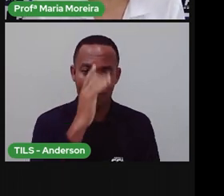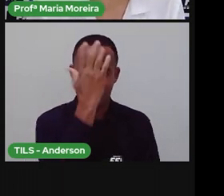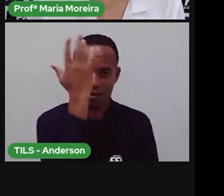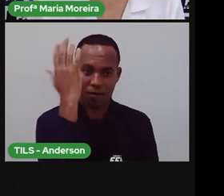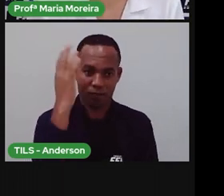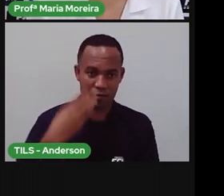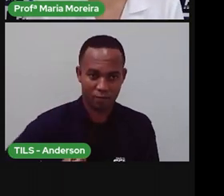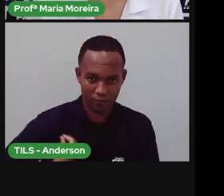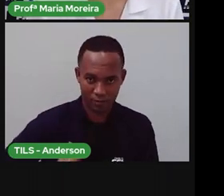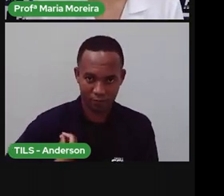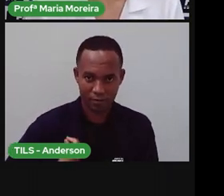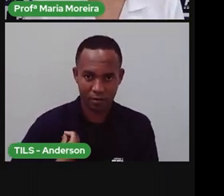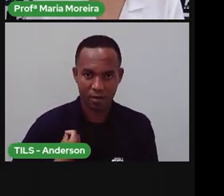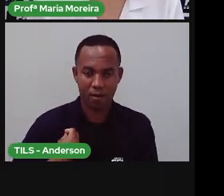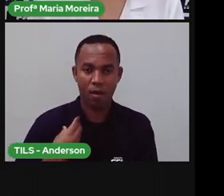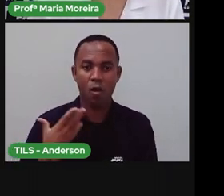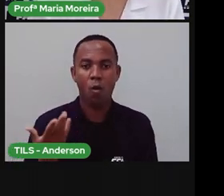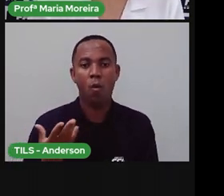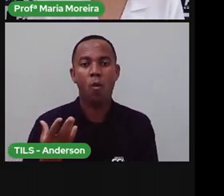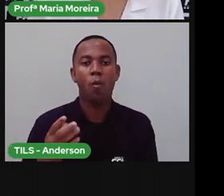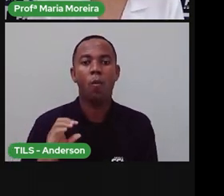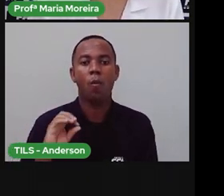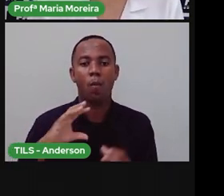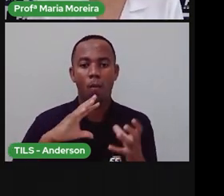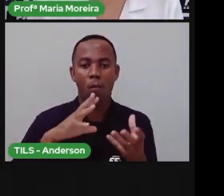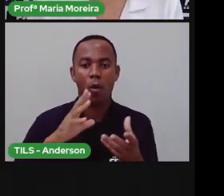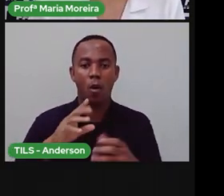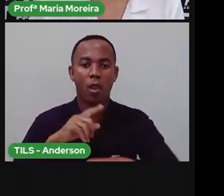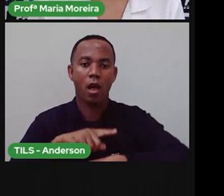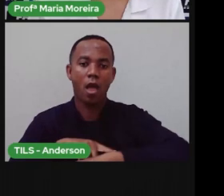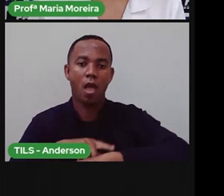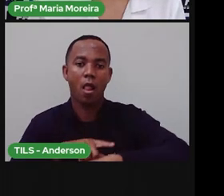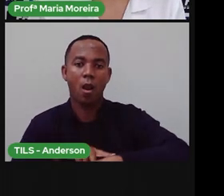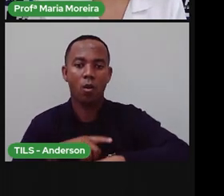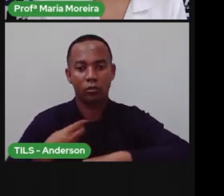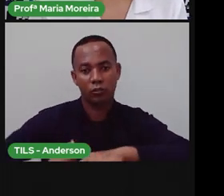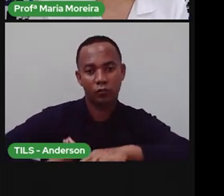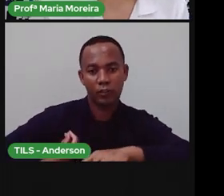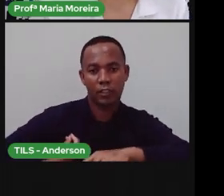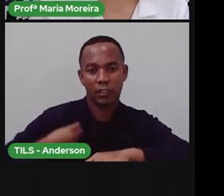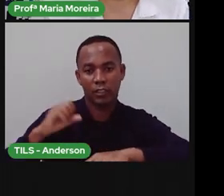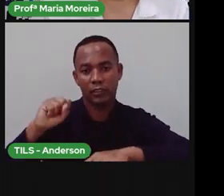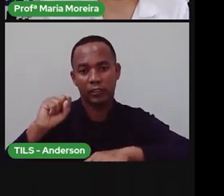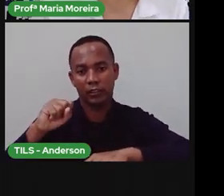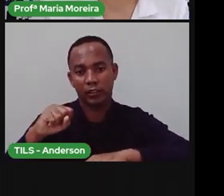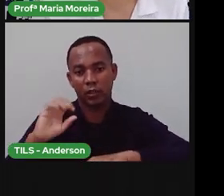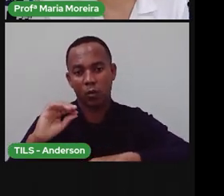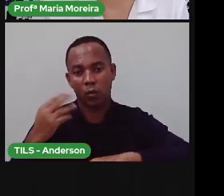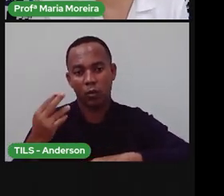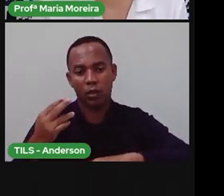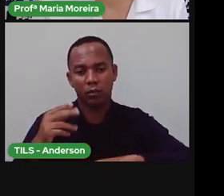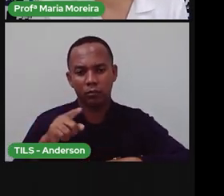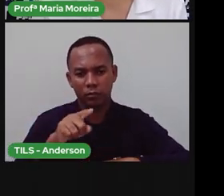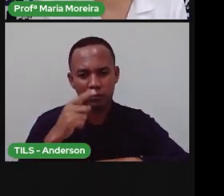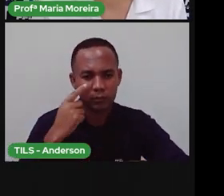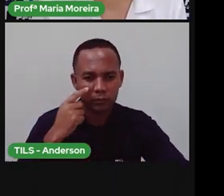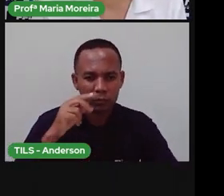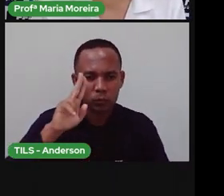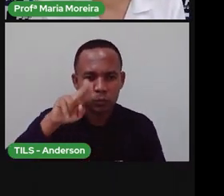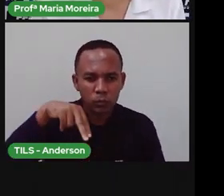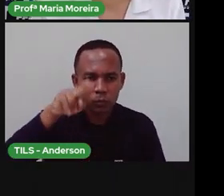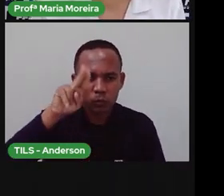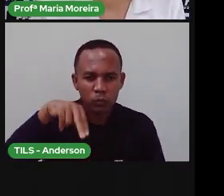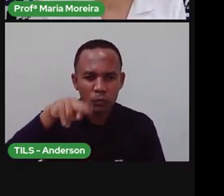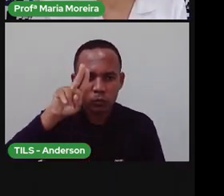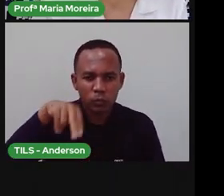ser vivo ou não vivo? E o relógio? E aí? E essa? Parece um pincel, né?